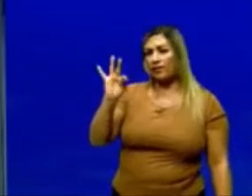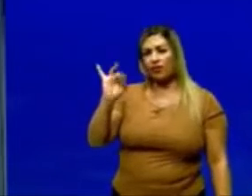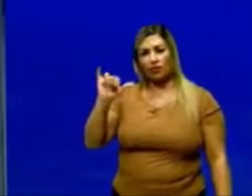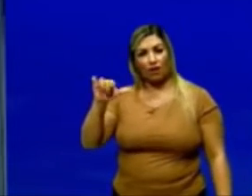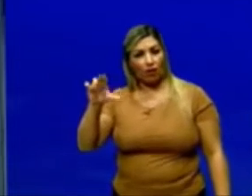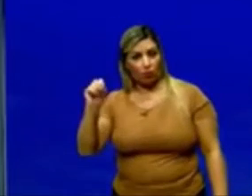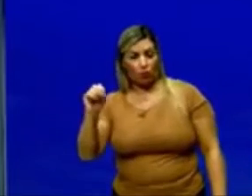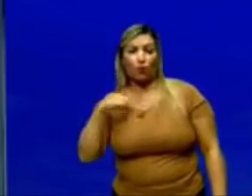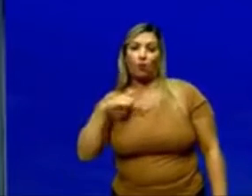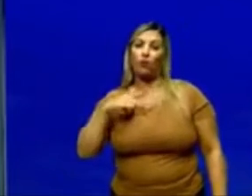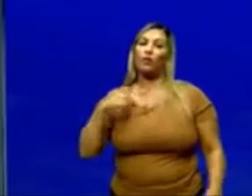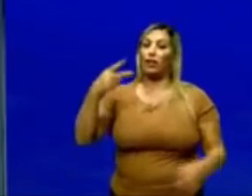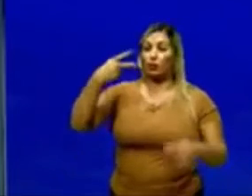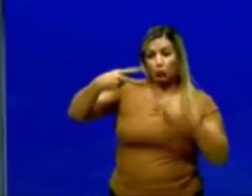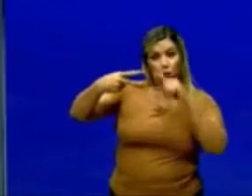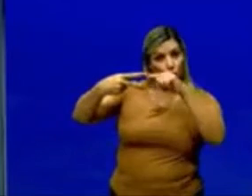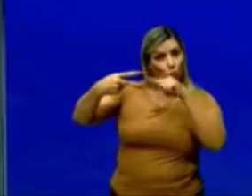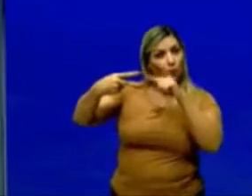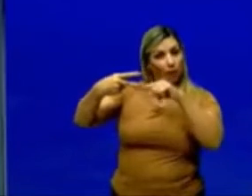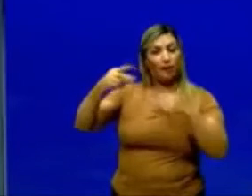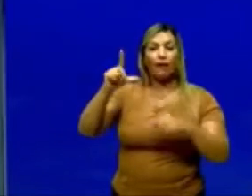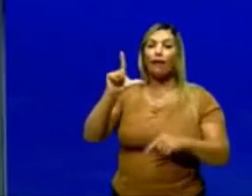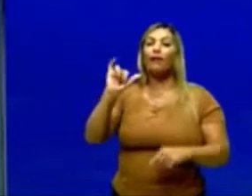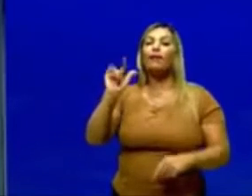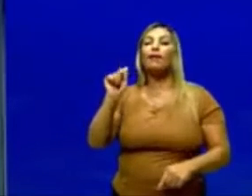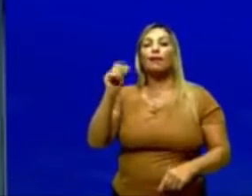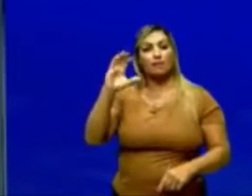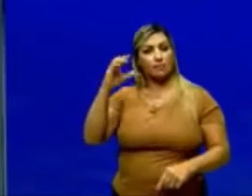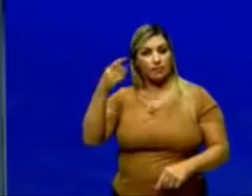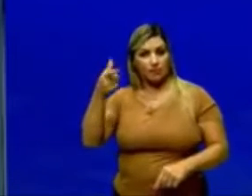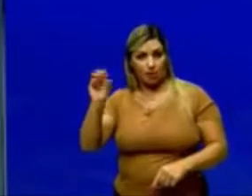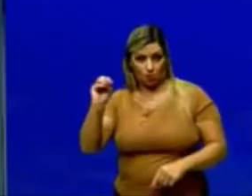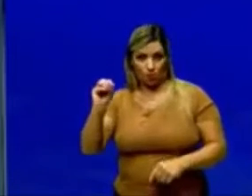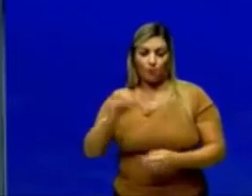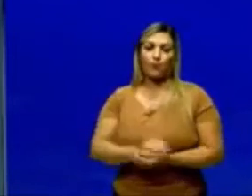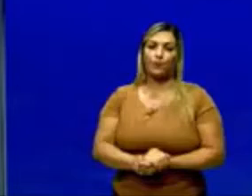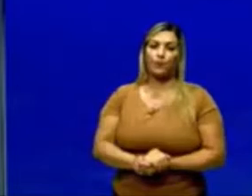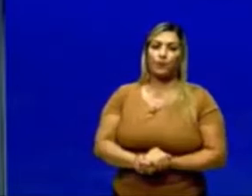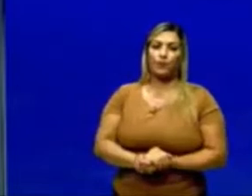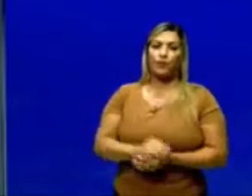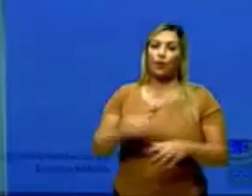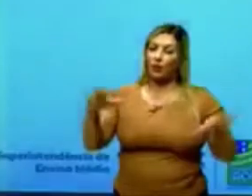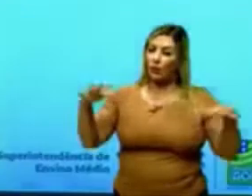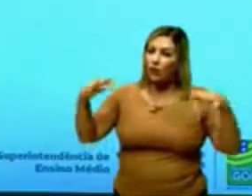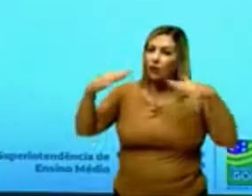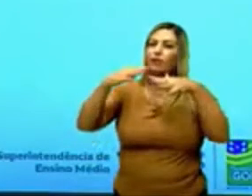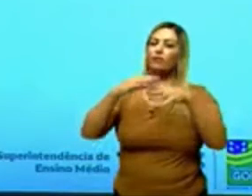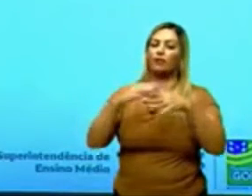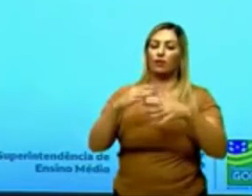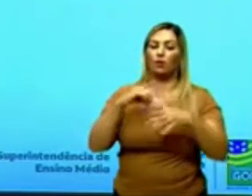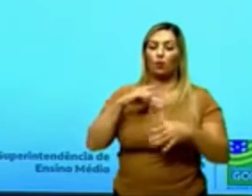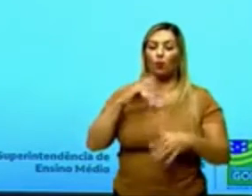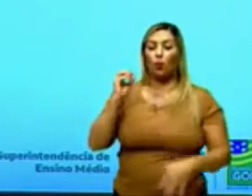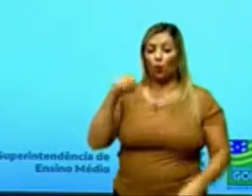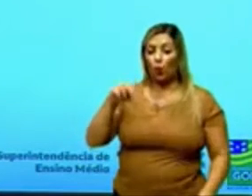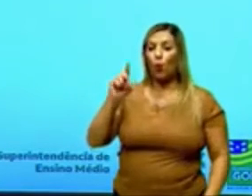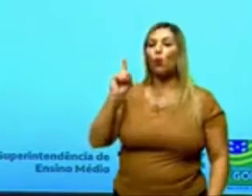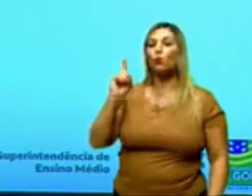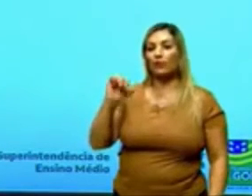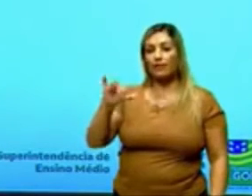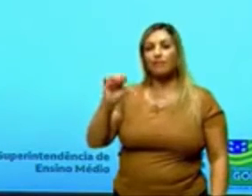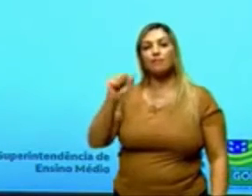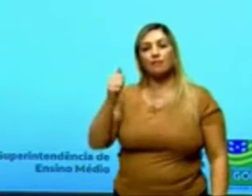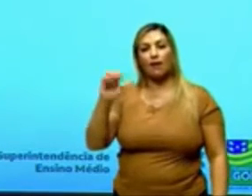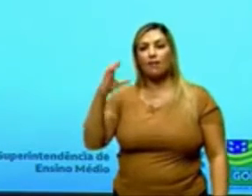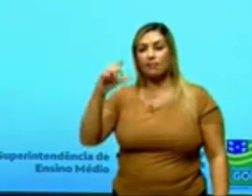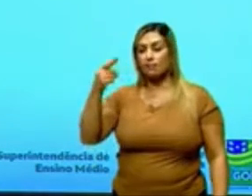ligação dupla ali envolvida. Eu tenho a reação de polimerização por condensação. Na condensação,